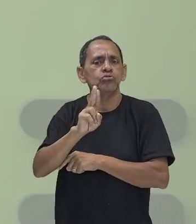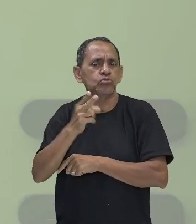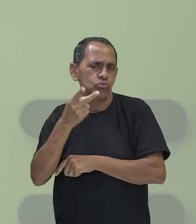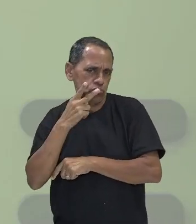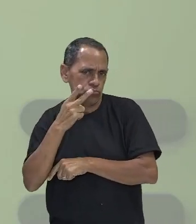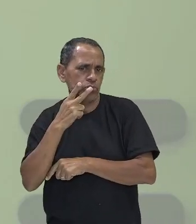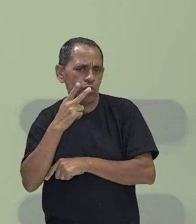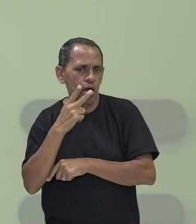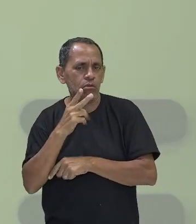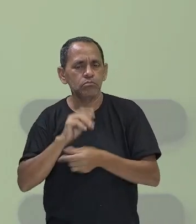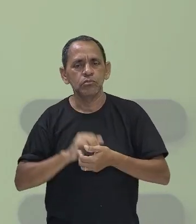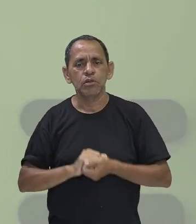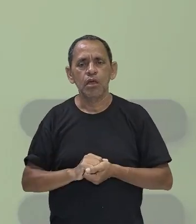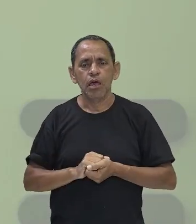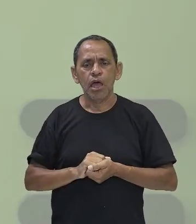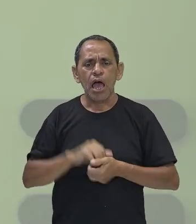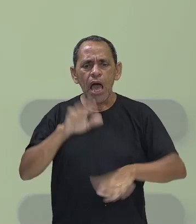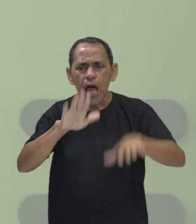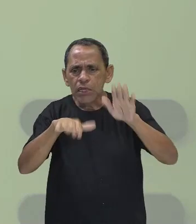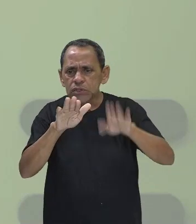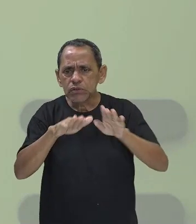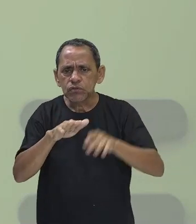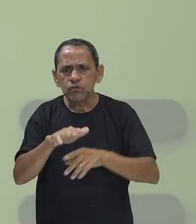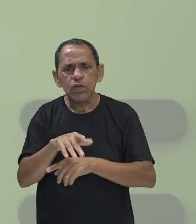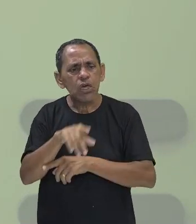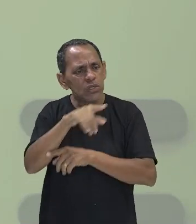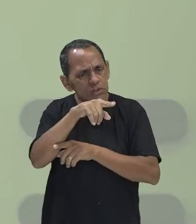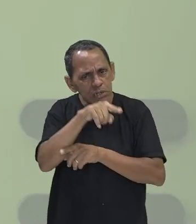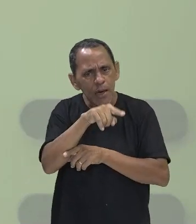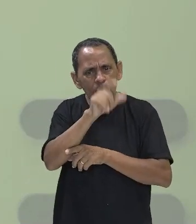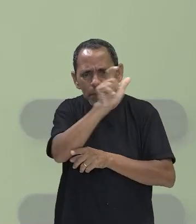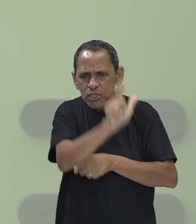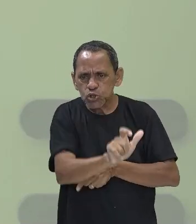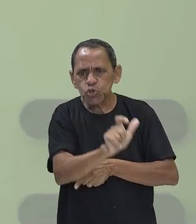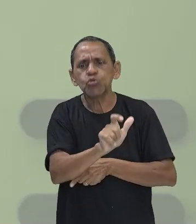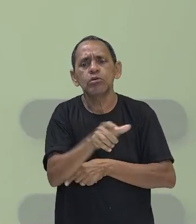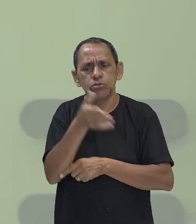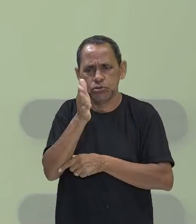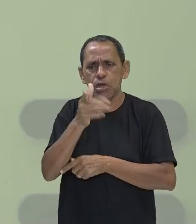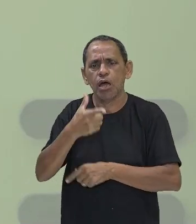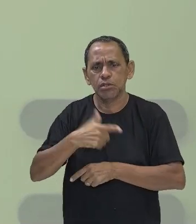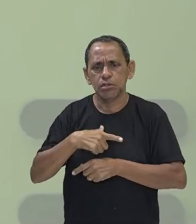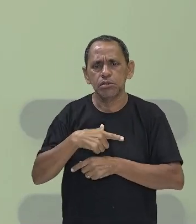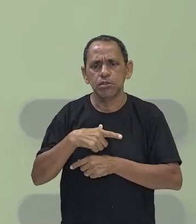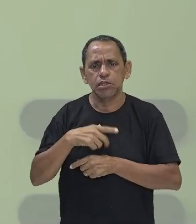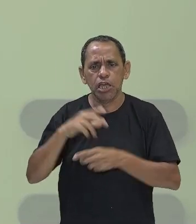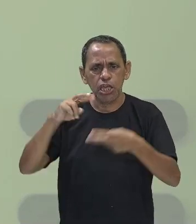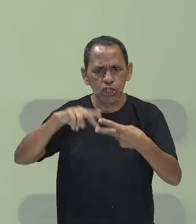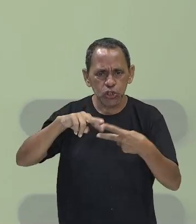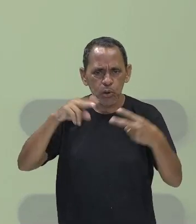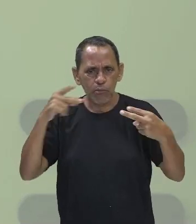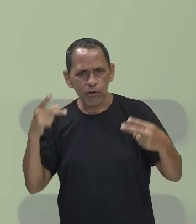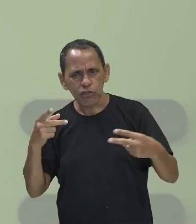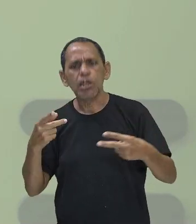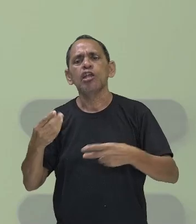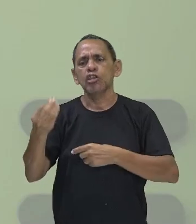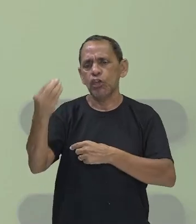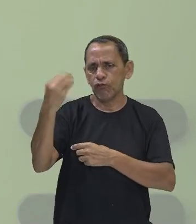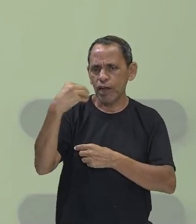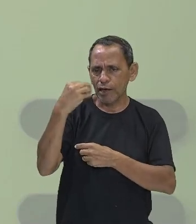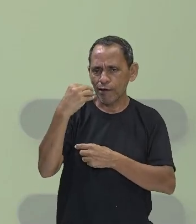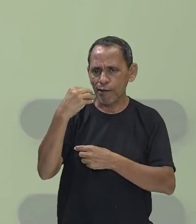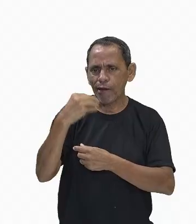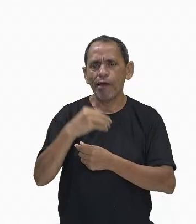uma predisposição para alguma doença, nesse caso aí que vai atuar enfraquecendo o sistema imunológico.